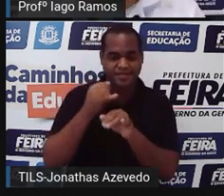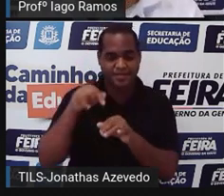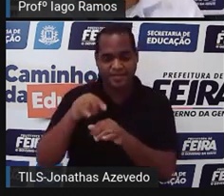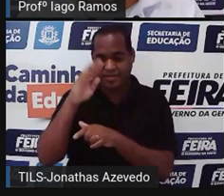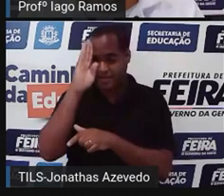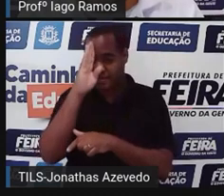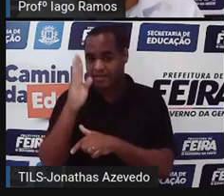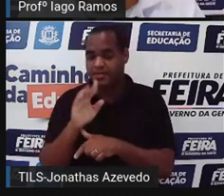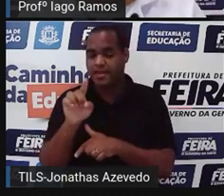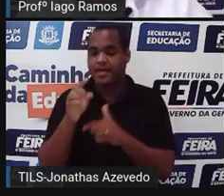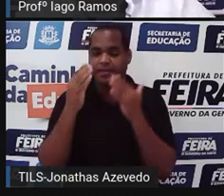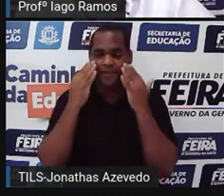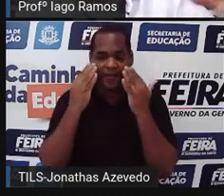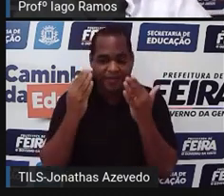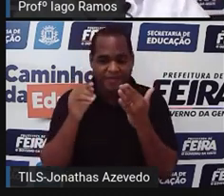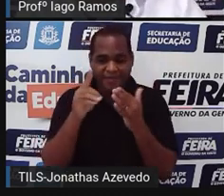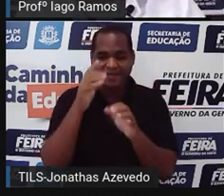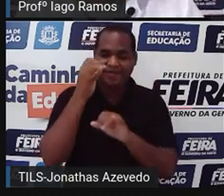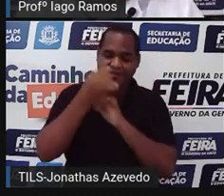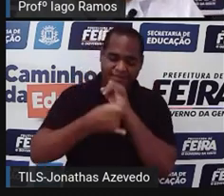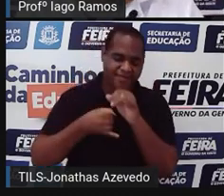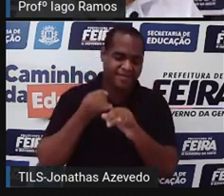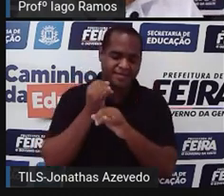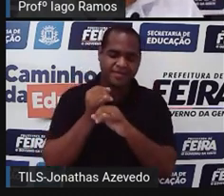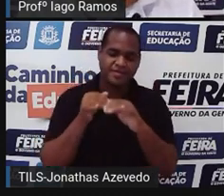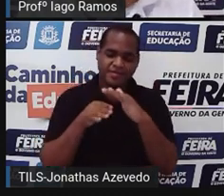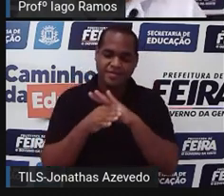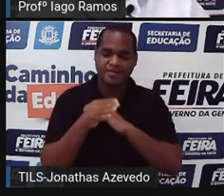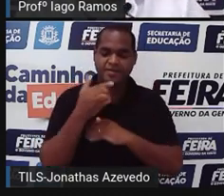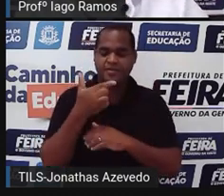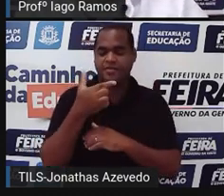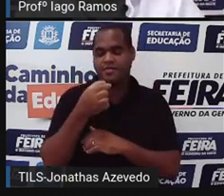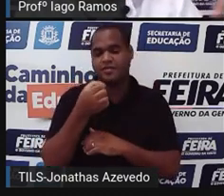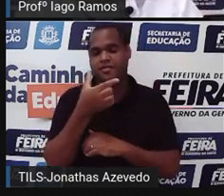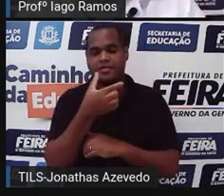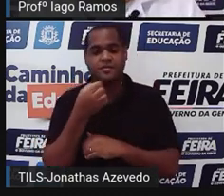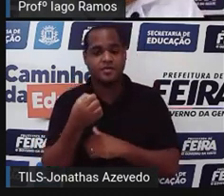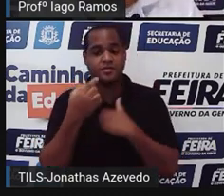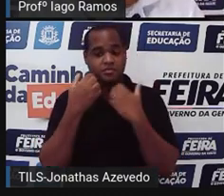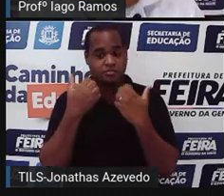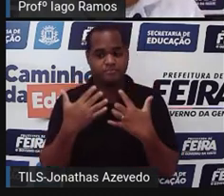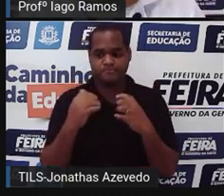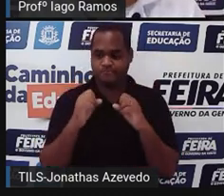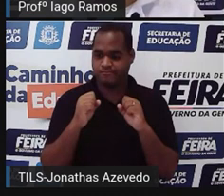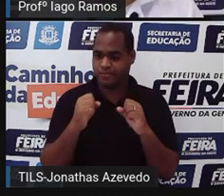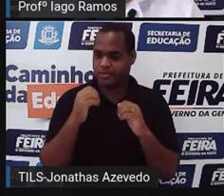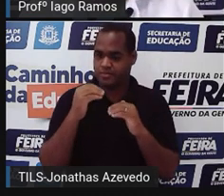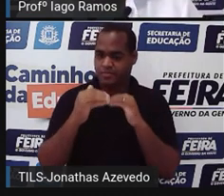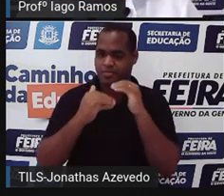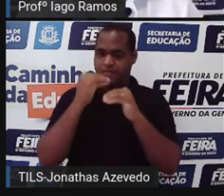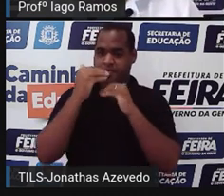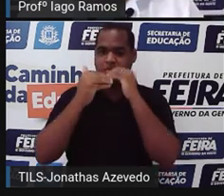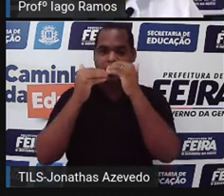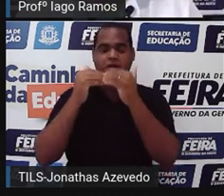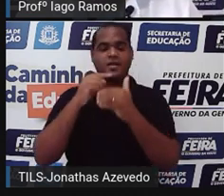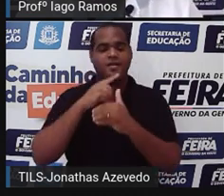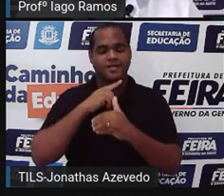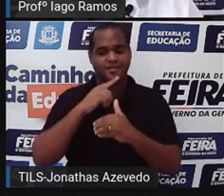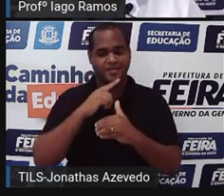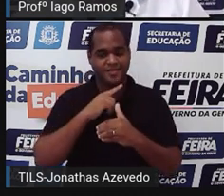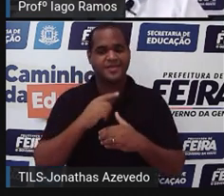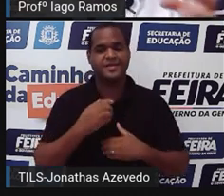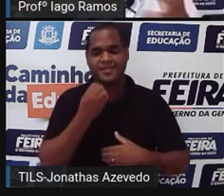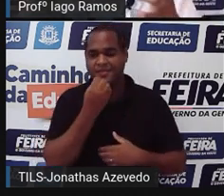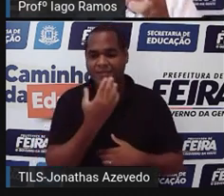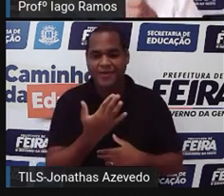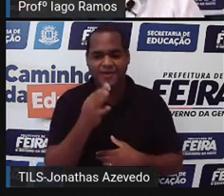esse acesso à internet, no ano de 2020, ele aumentou. Tá bom? Beleza?